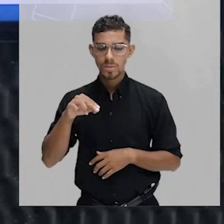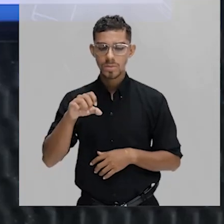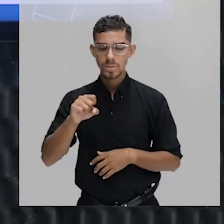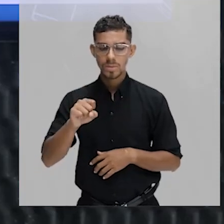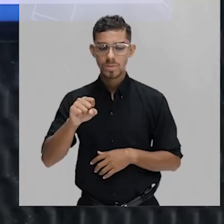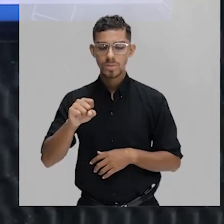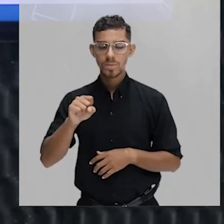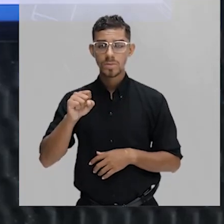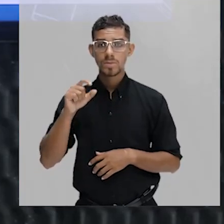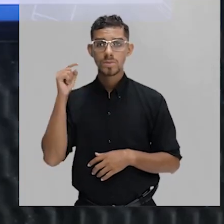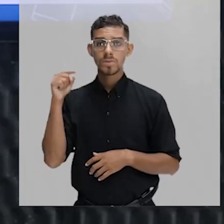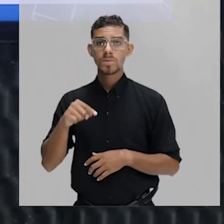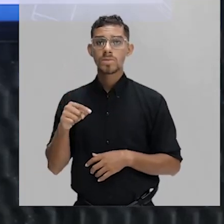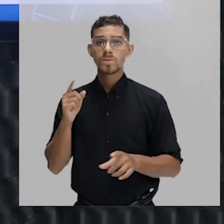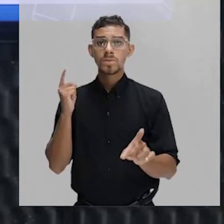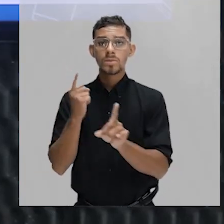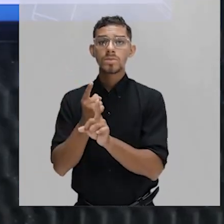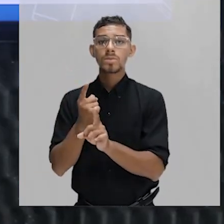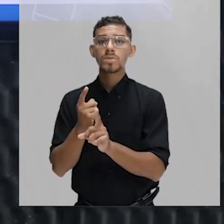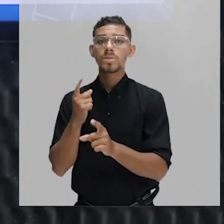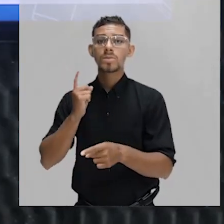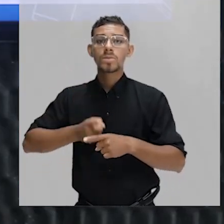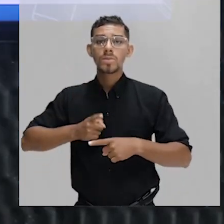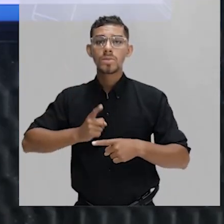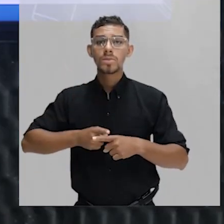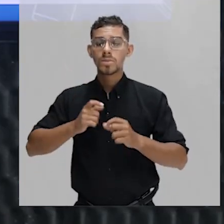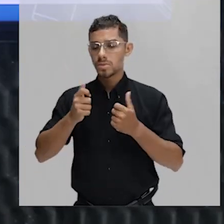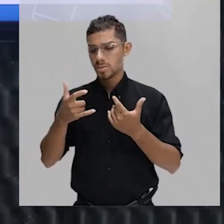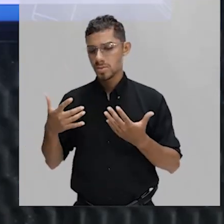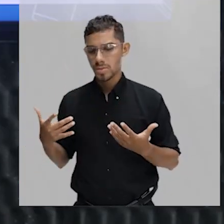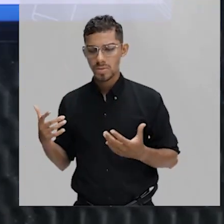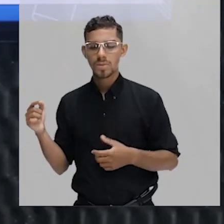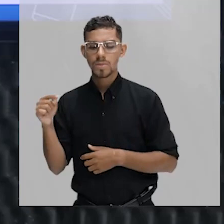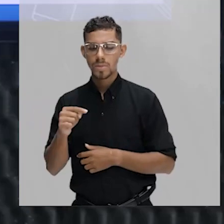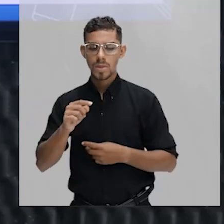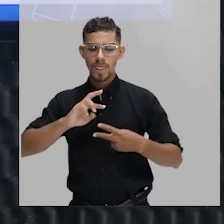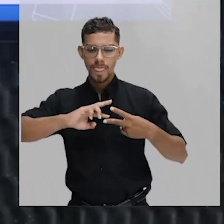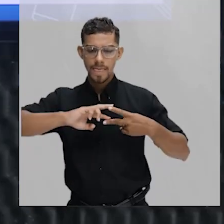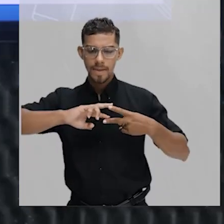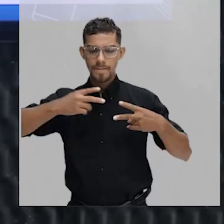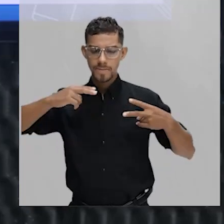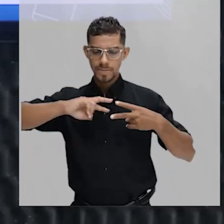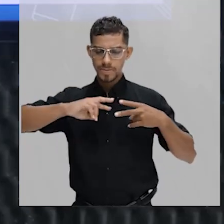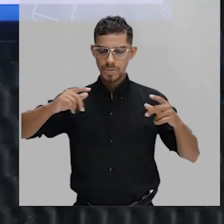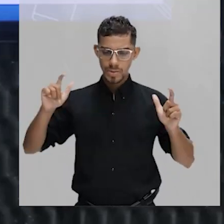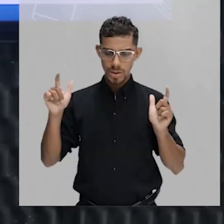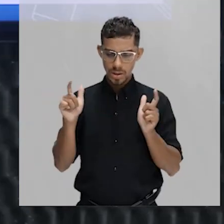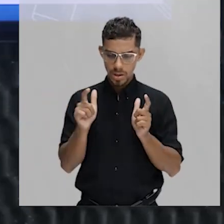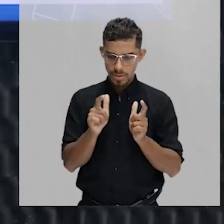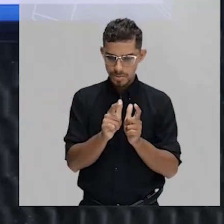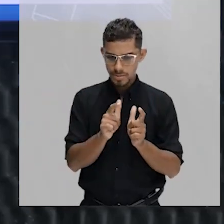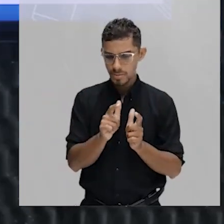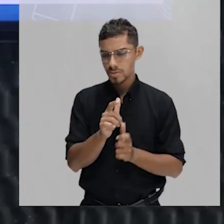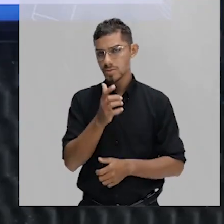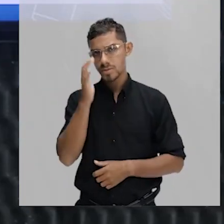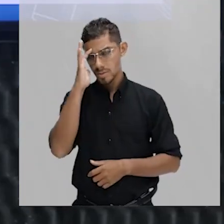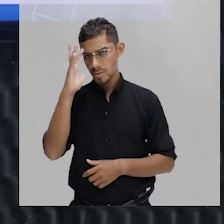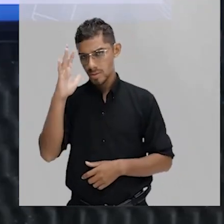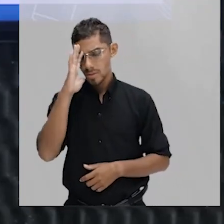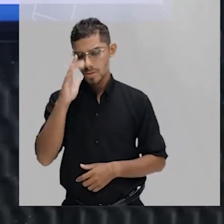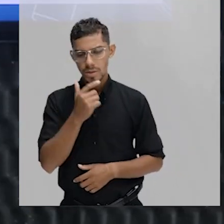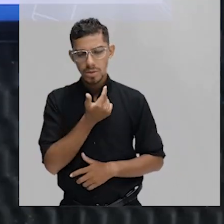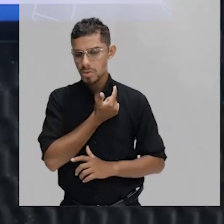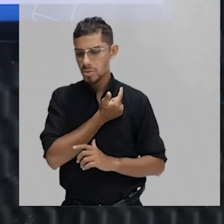encontrar exons. Por quê? Porque o DNA da bactéria já é pequeno. Então, imagina se esse DNA tivesse muitos trechos